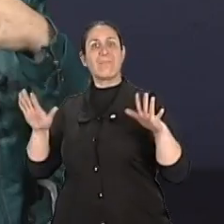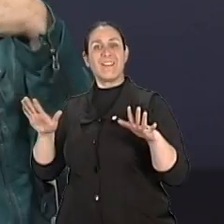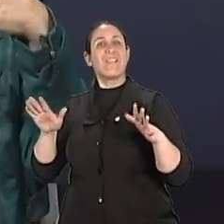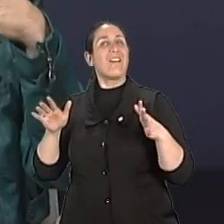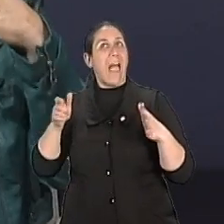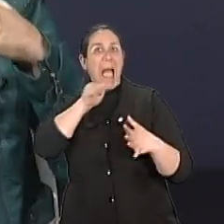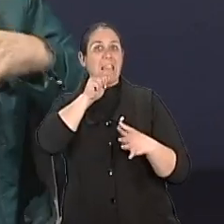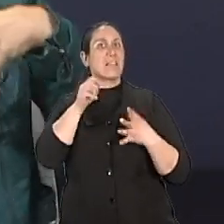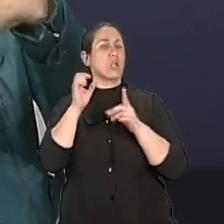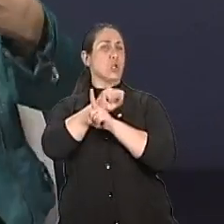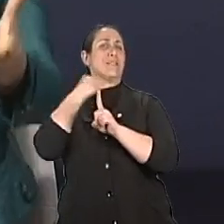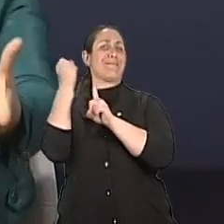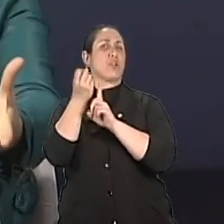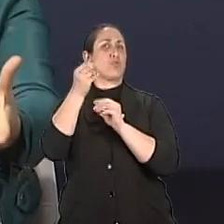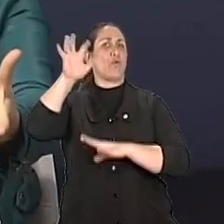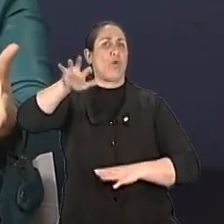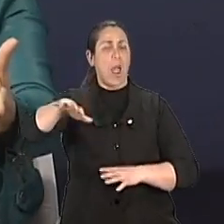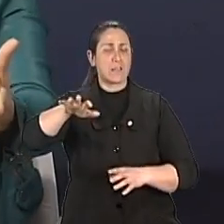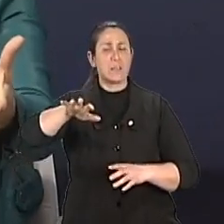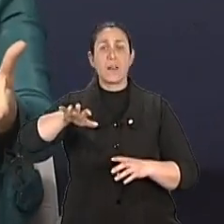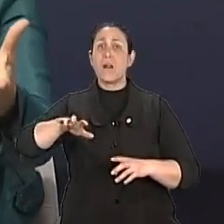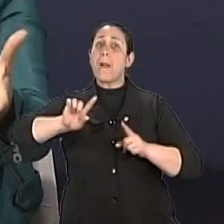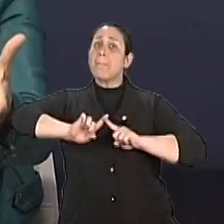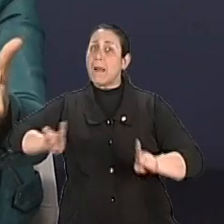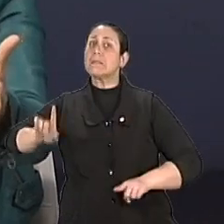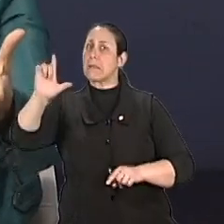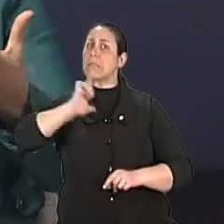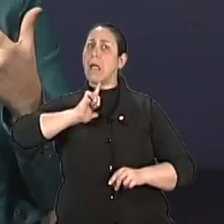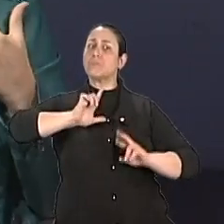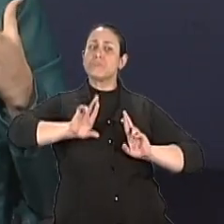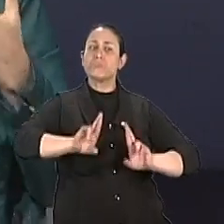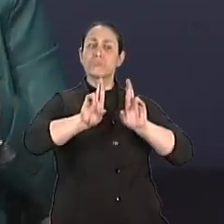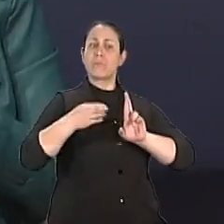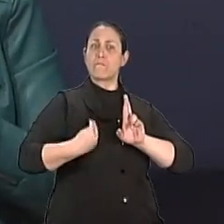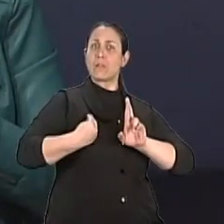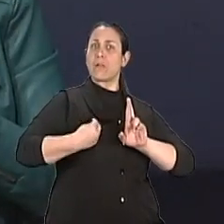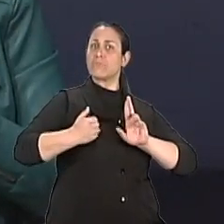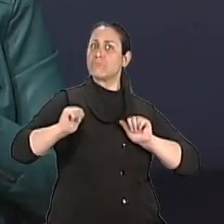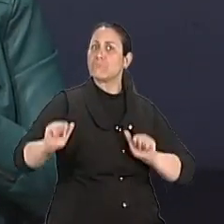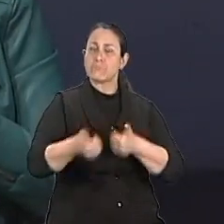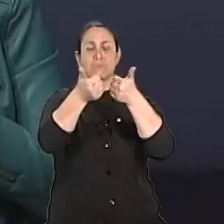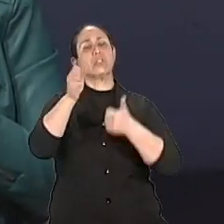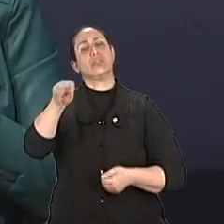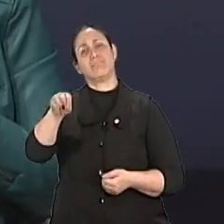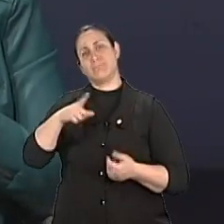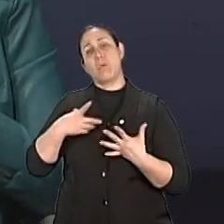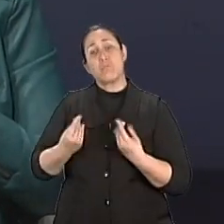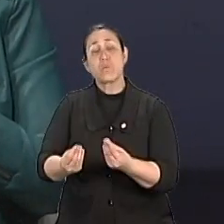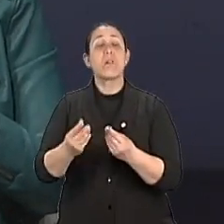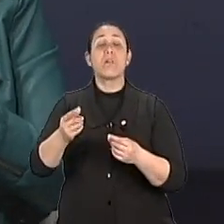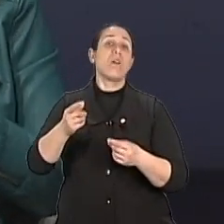Nós temos... vem aí uma expectativa de vida, né? Maior, mas ao mesmo tempo vivemos numa sociedade